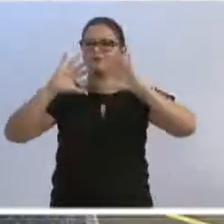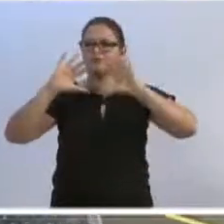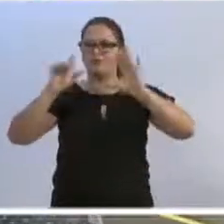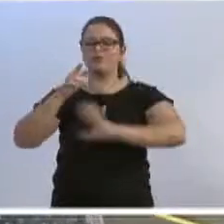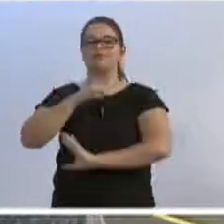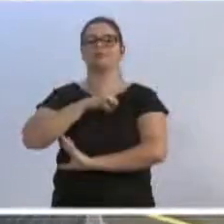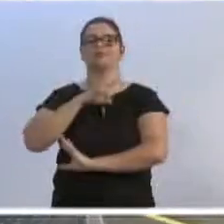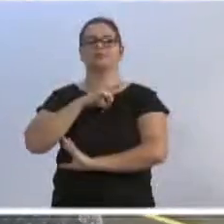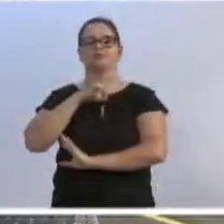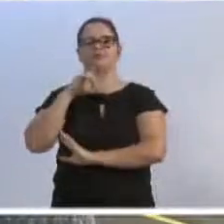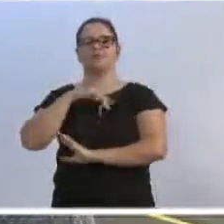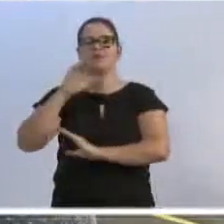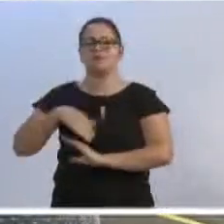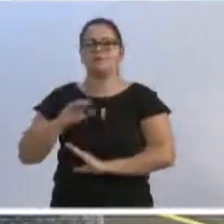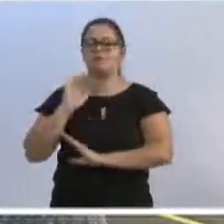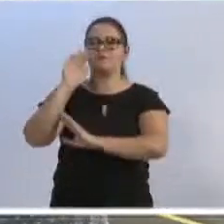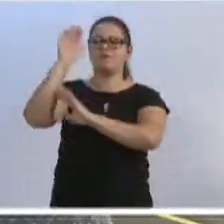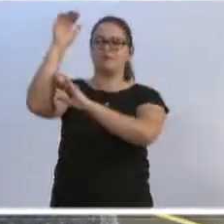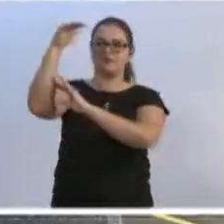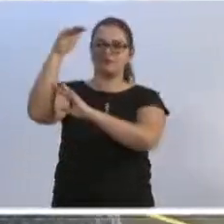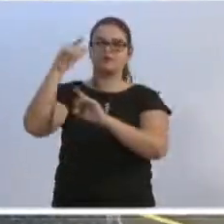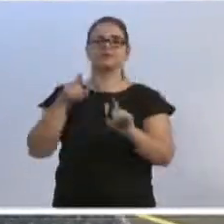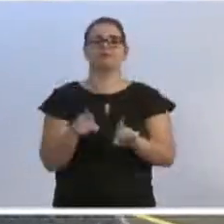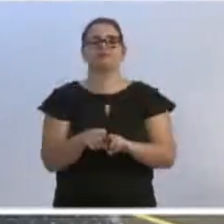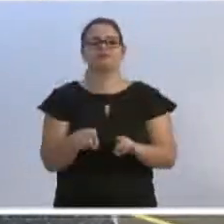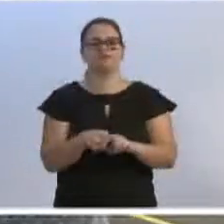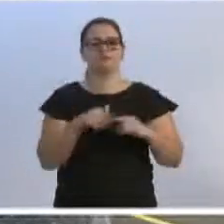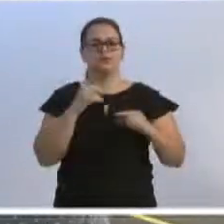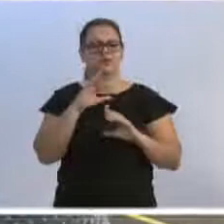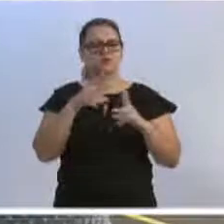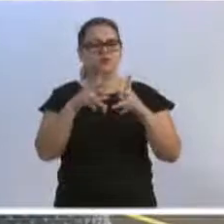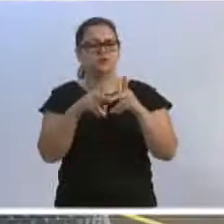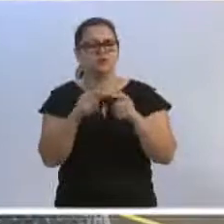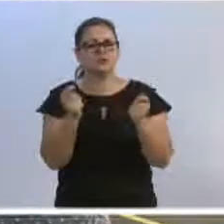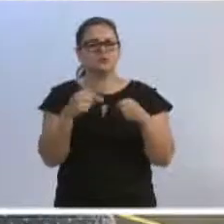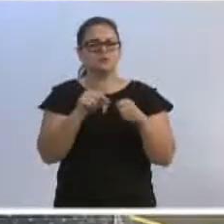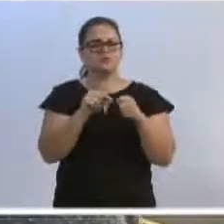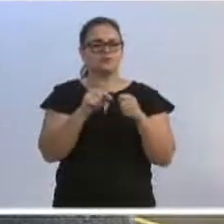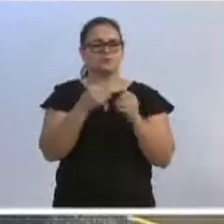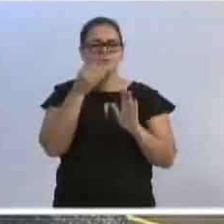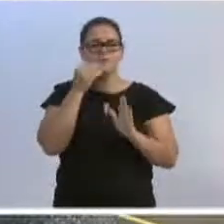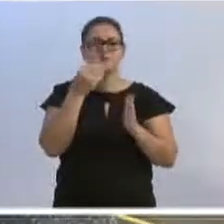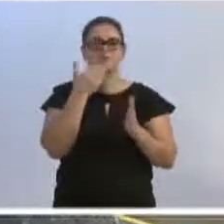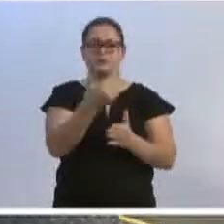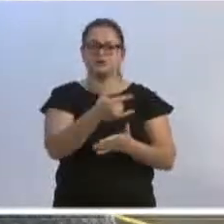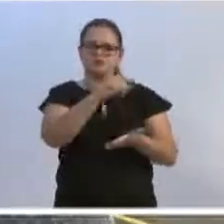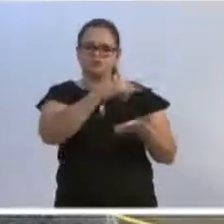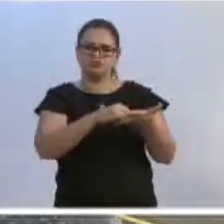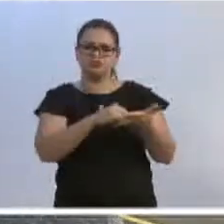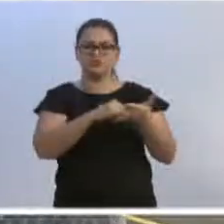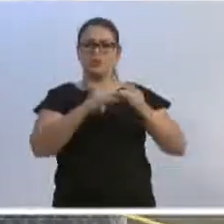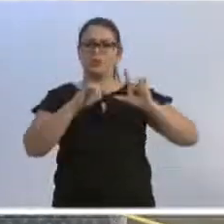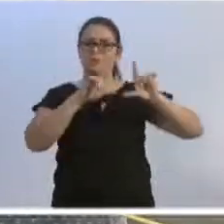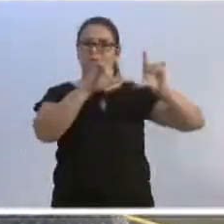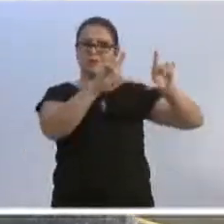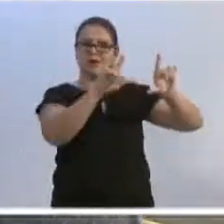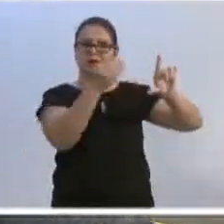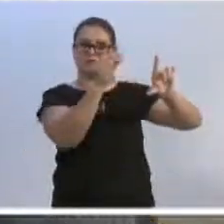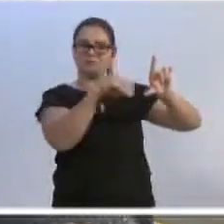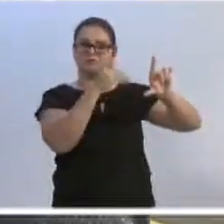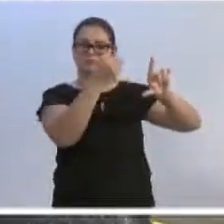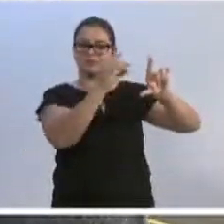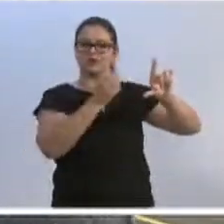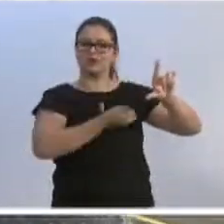joga, o basquete também que já joga aqui. Eu acho que temos que fazer esses encaminhamentos. O placar, fomos felizes que o placar,